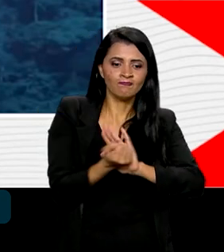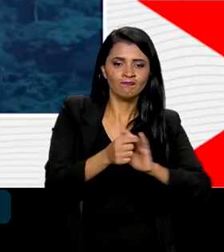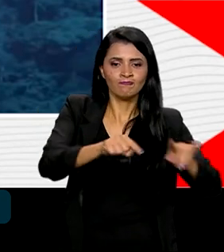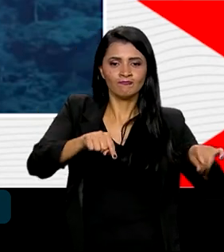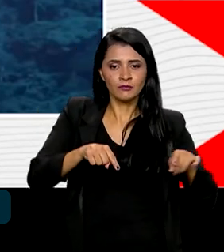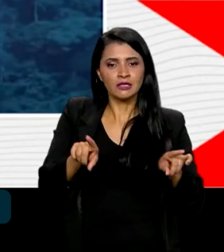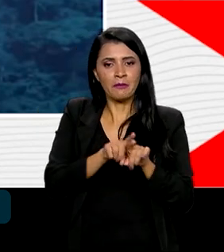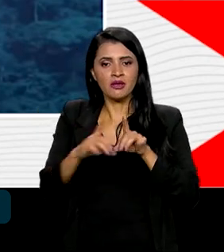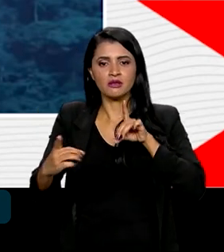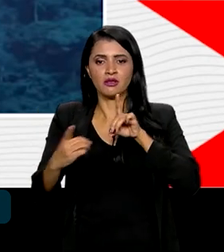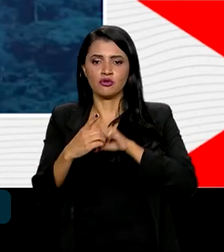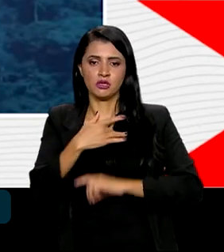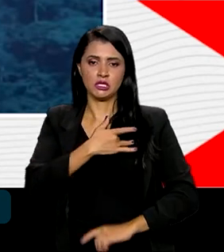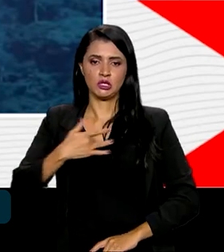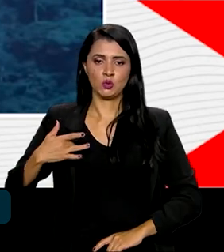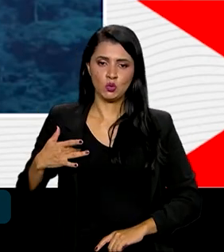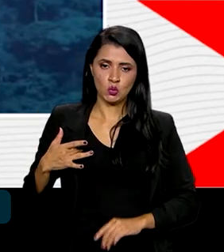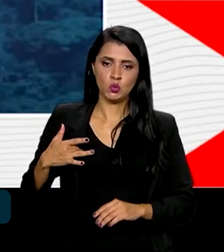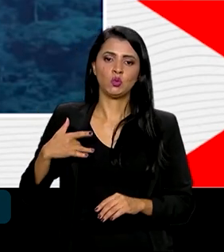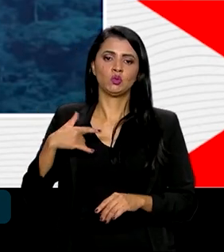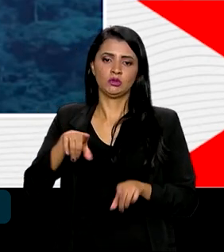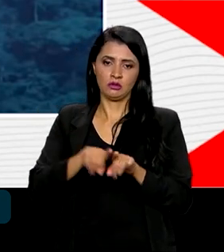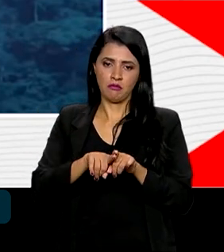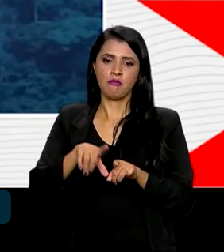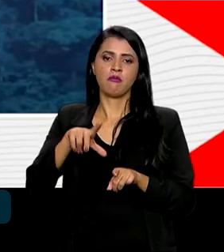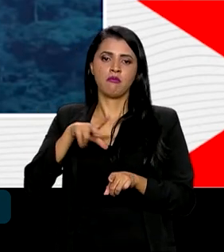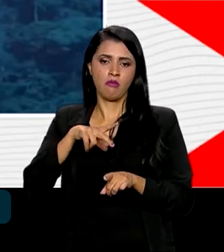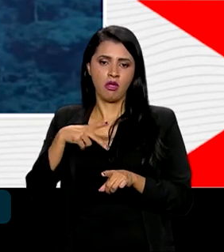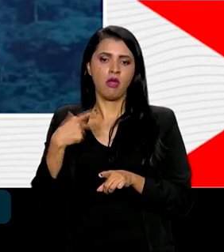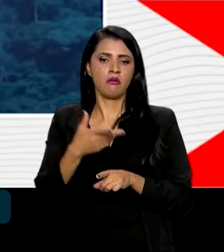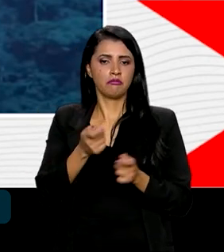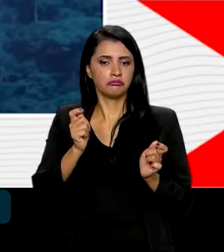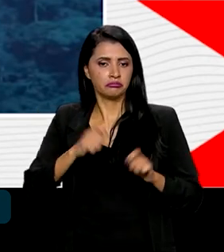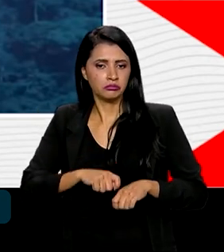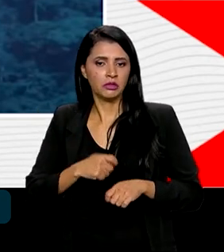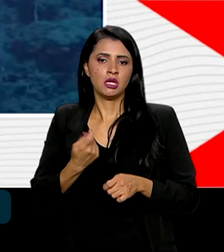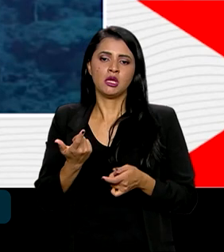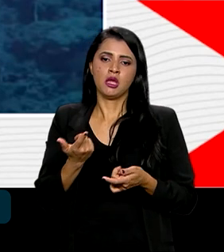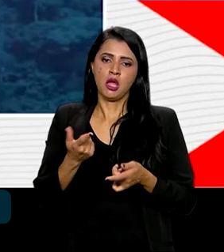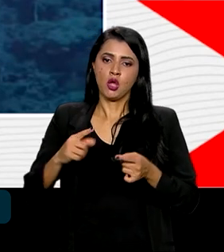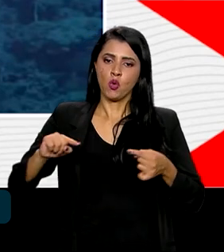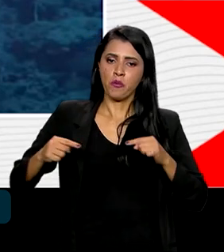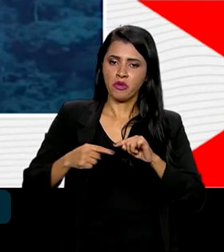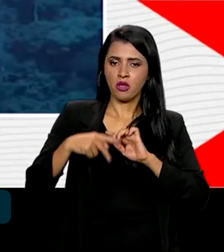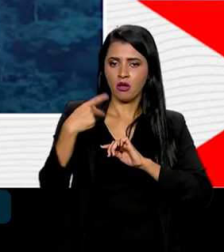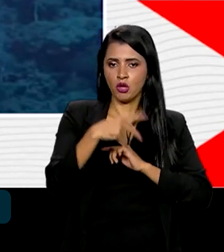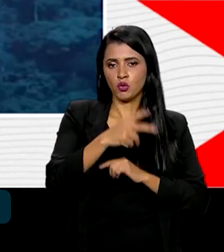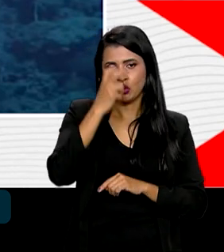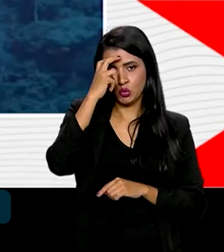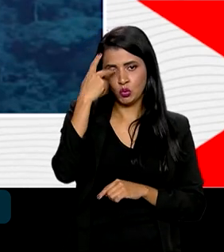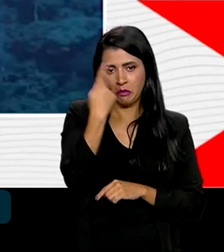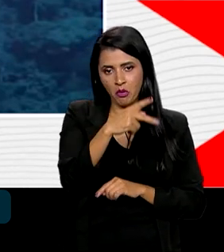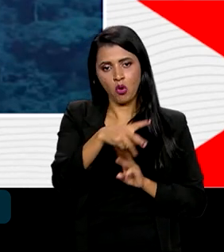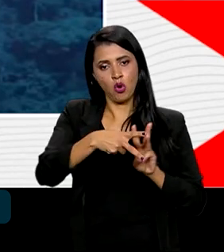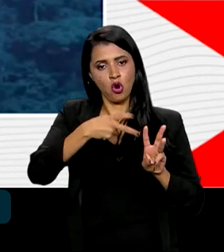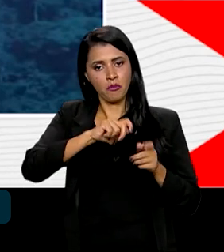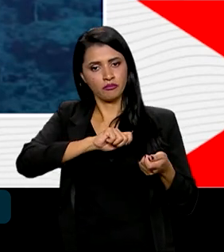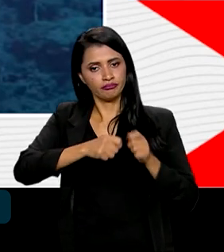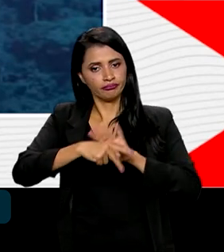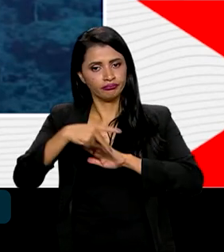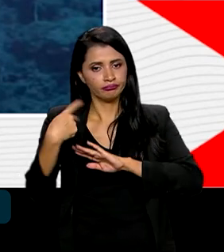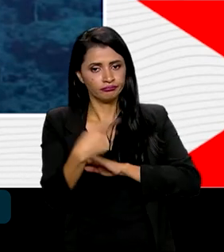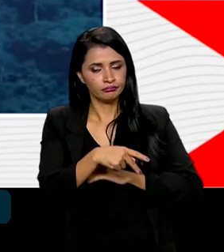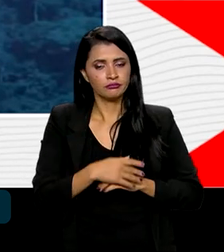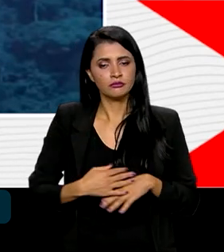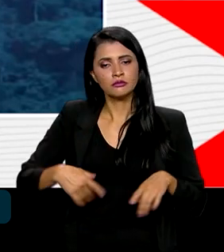saúde de forma particularizada, customizada para os povos indígenas, adequada para eles